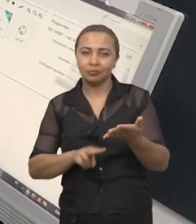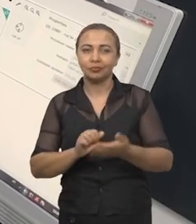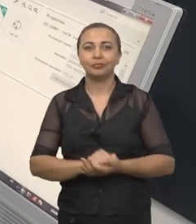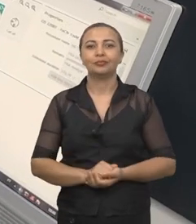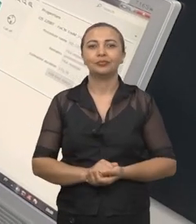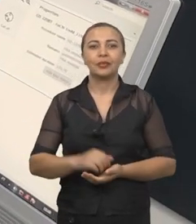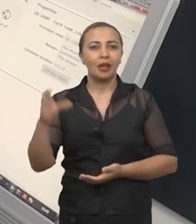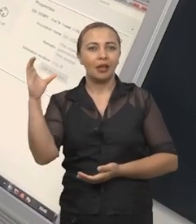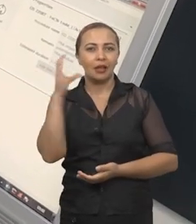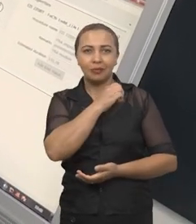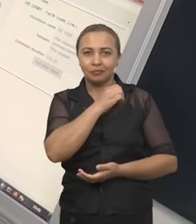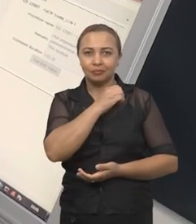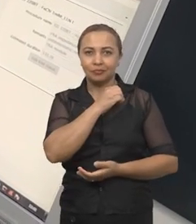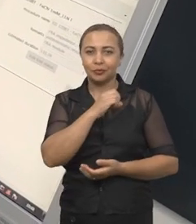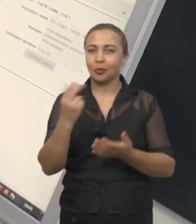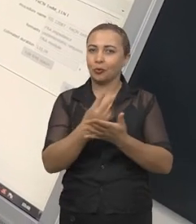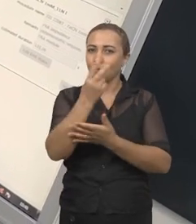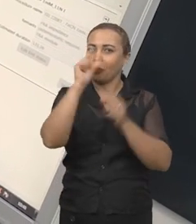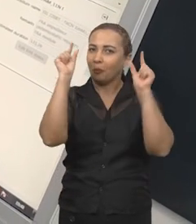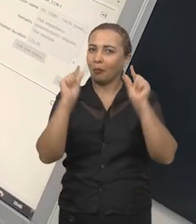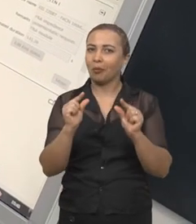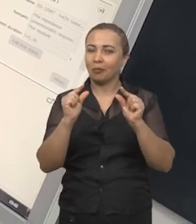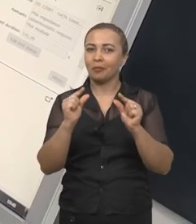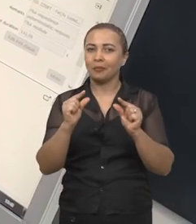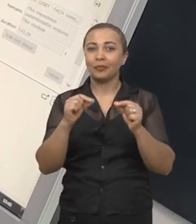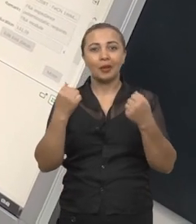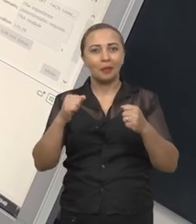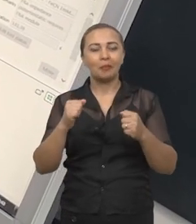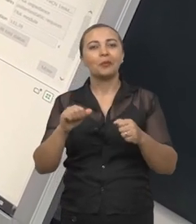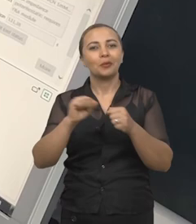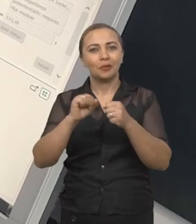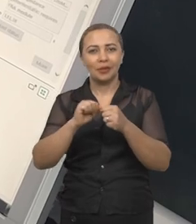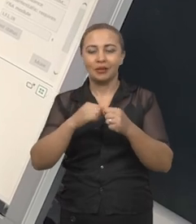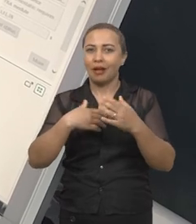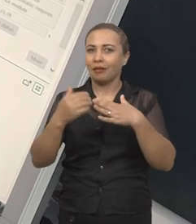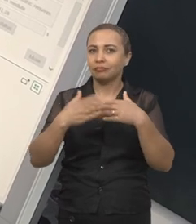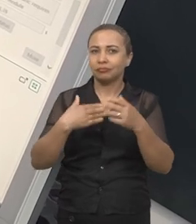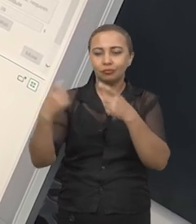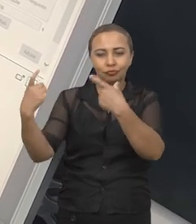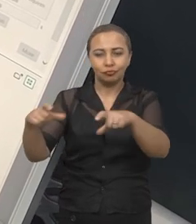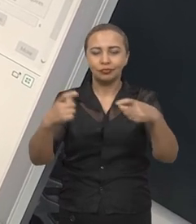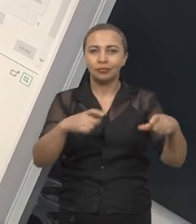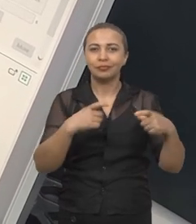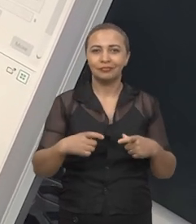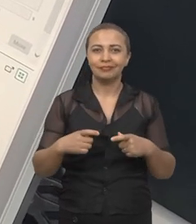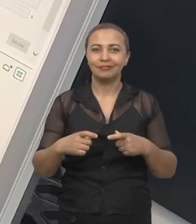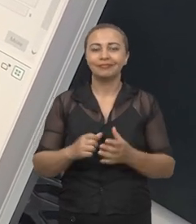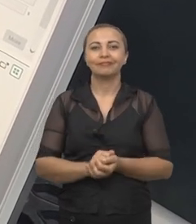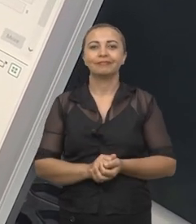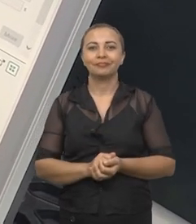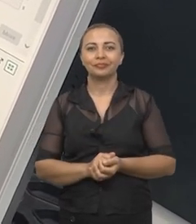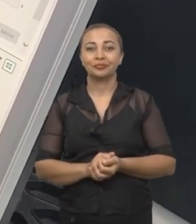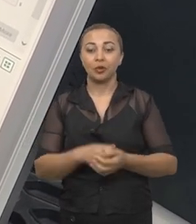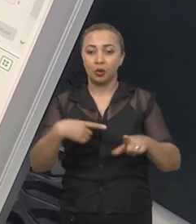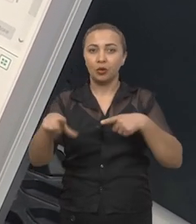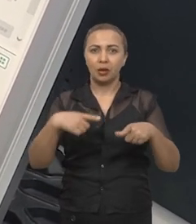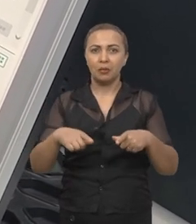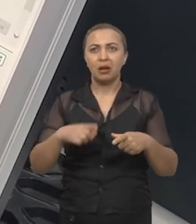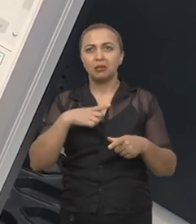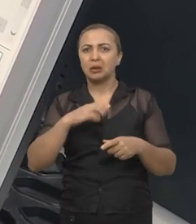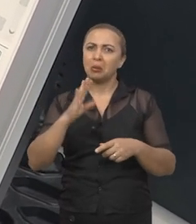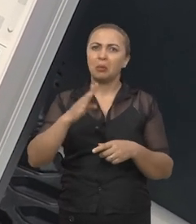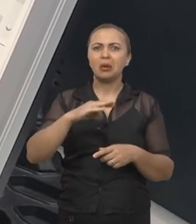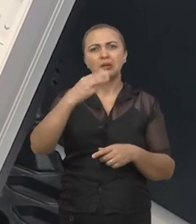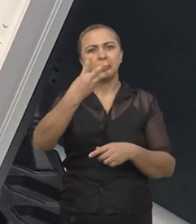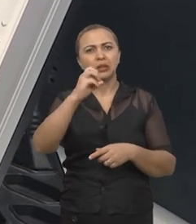O procedimento é rápido, de baixo custo e pode ser realizado em qualquer lugar. Esse procedimento leva em torno de